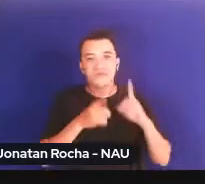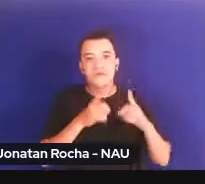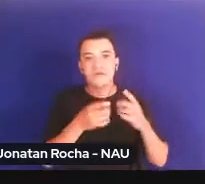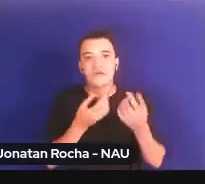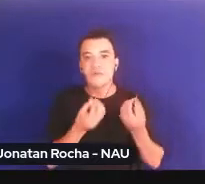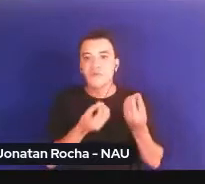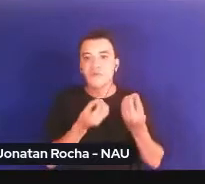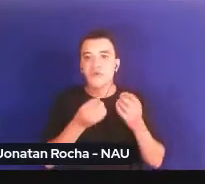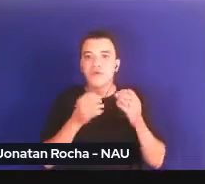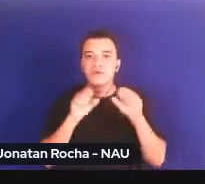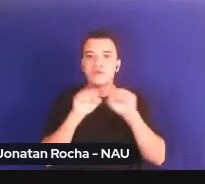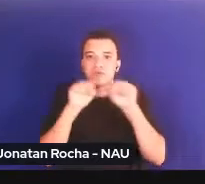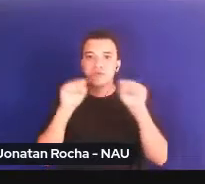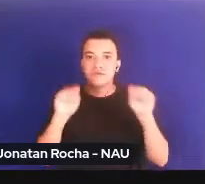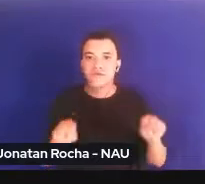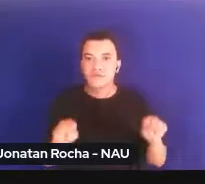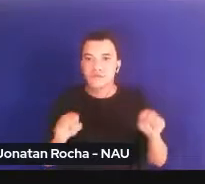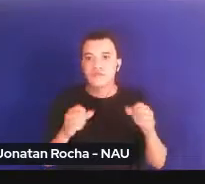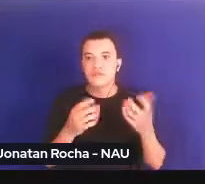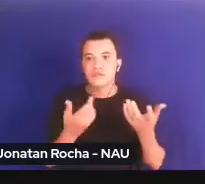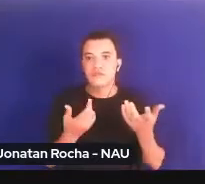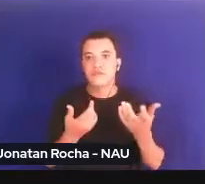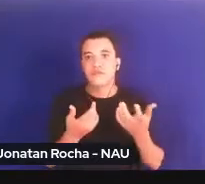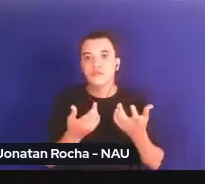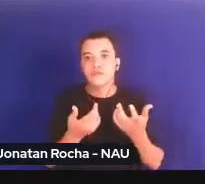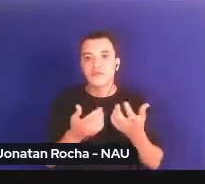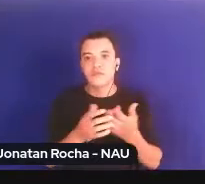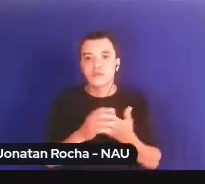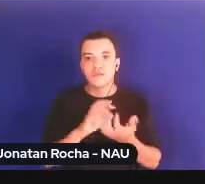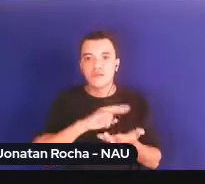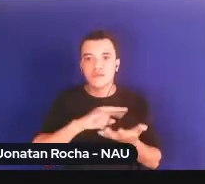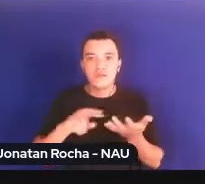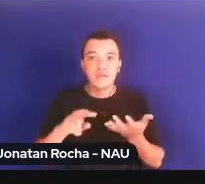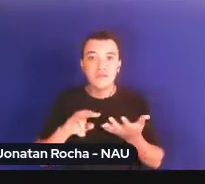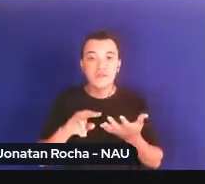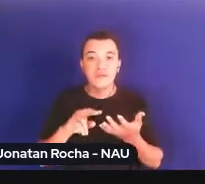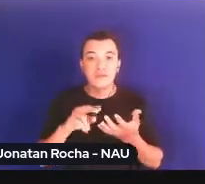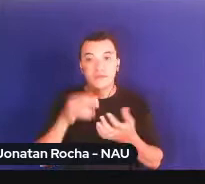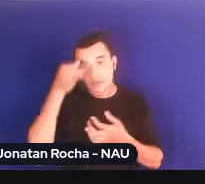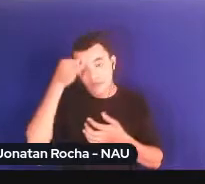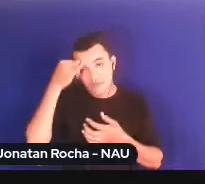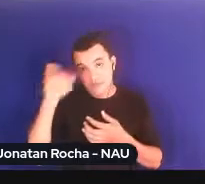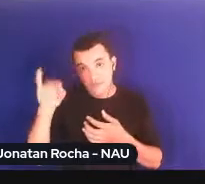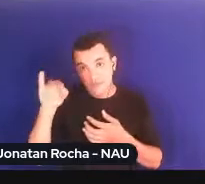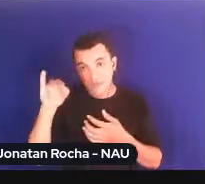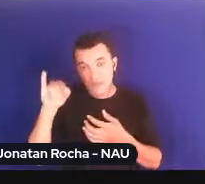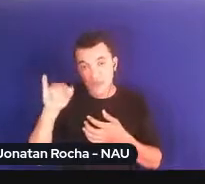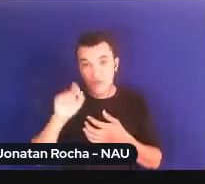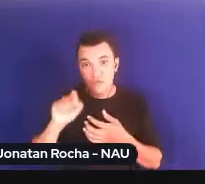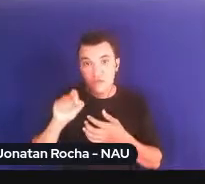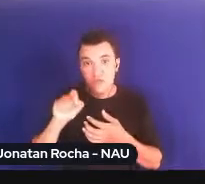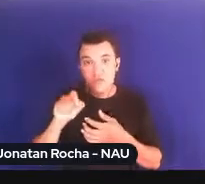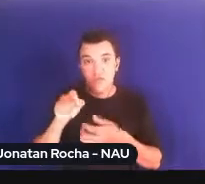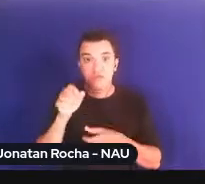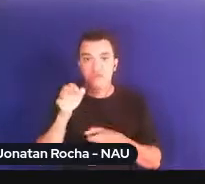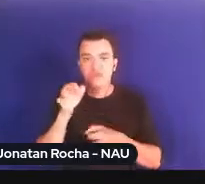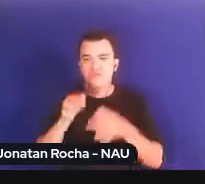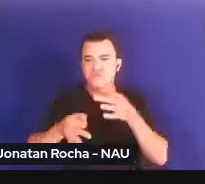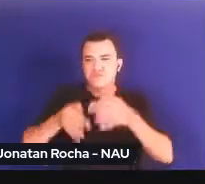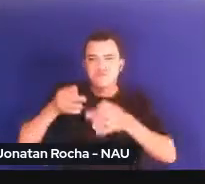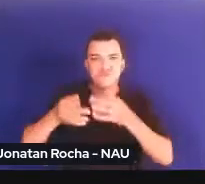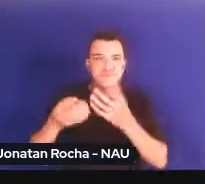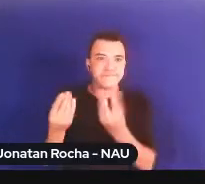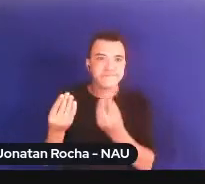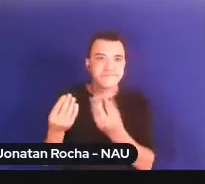complice com uma ideia de prevenção inclusive a própria judicialização que no Brasil é excessiva a